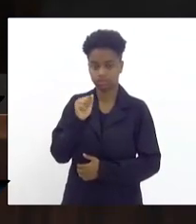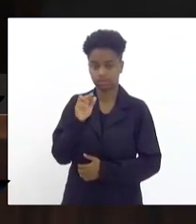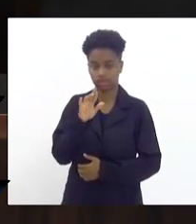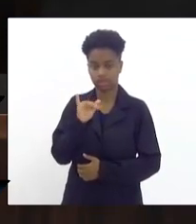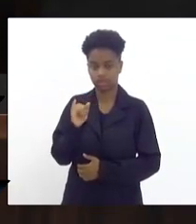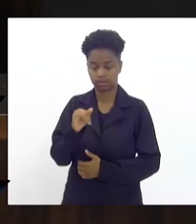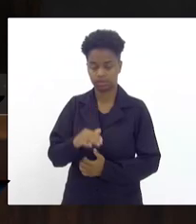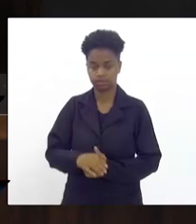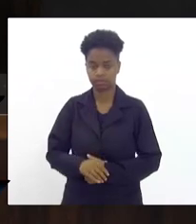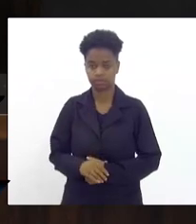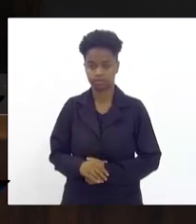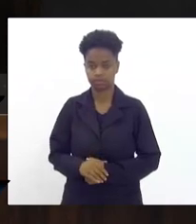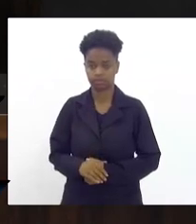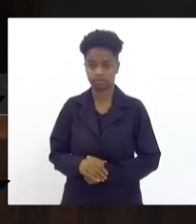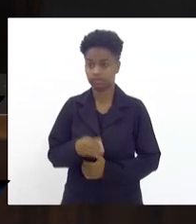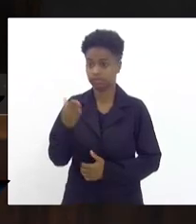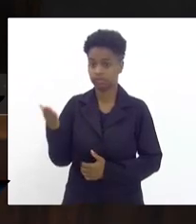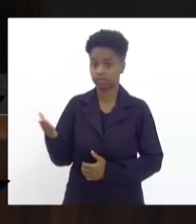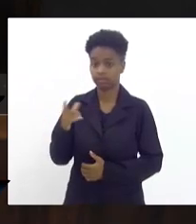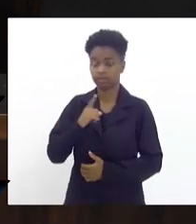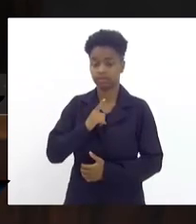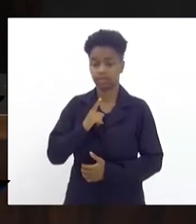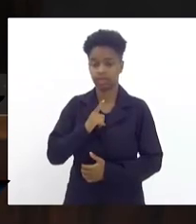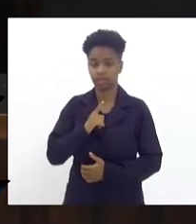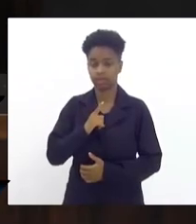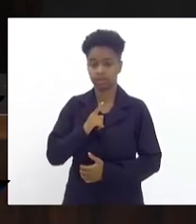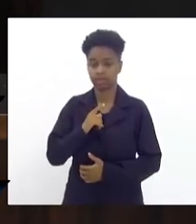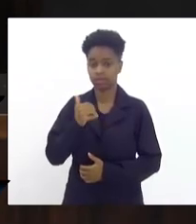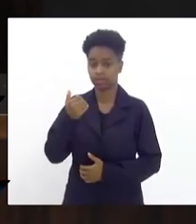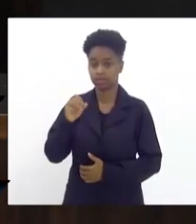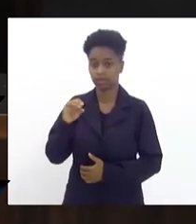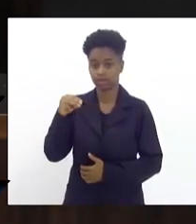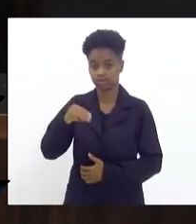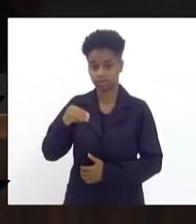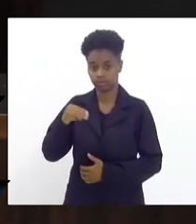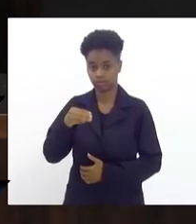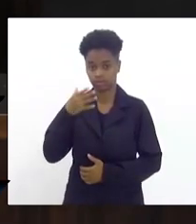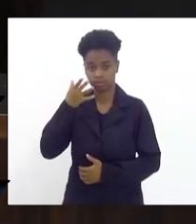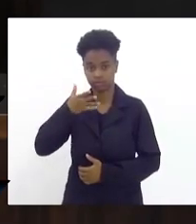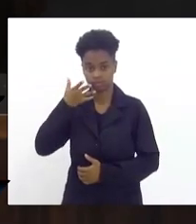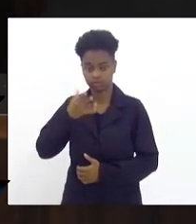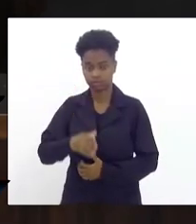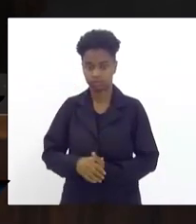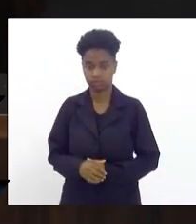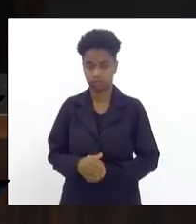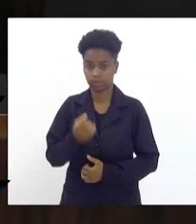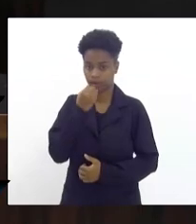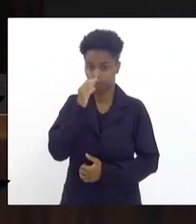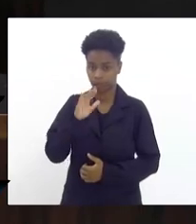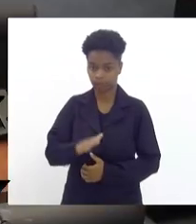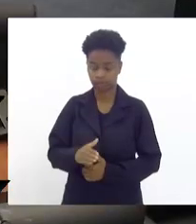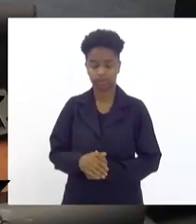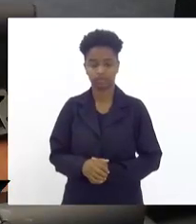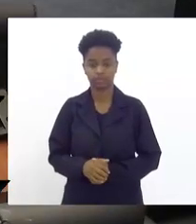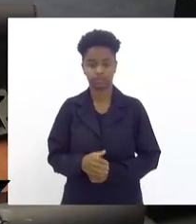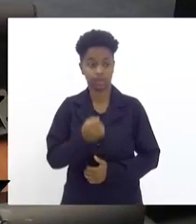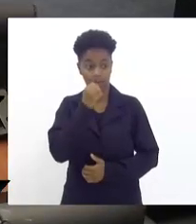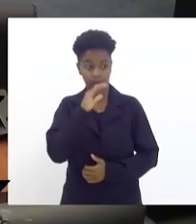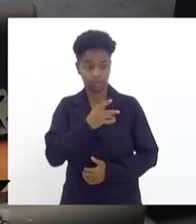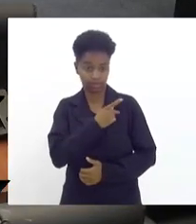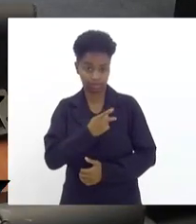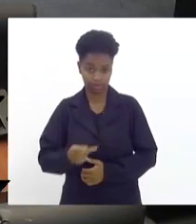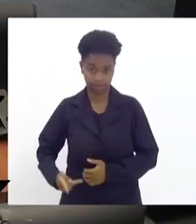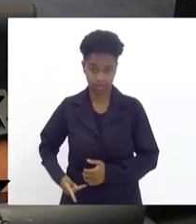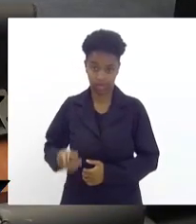Oliveira. Vossa Excelência dispõe de dez minutos. Boa tarde, presidente,